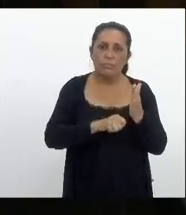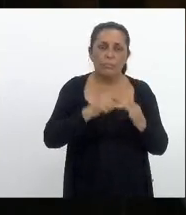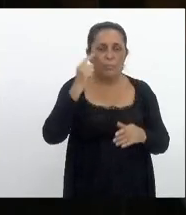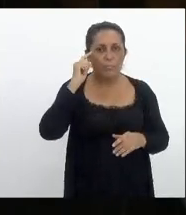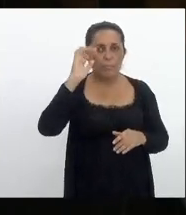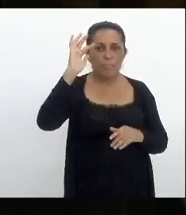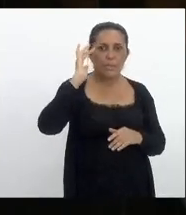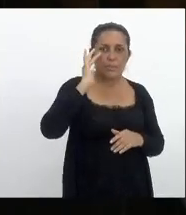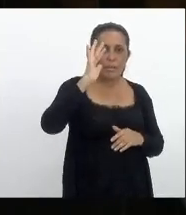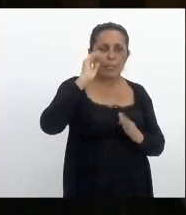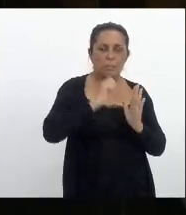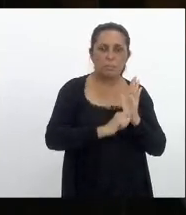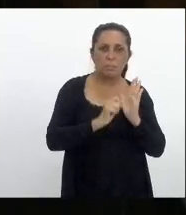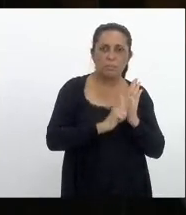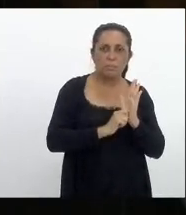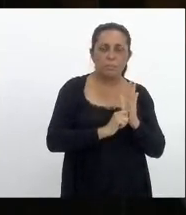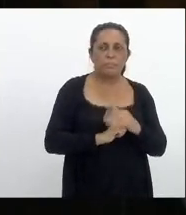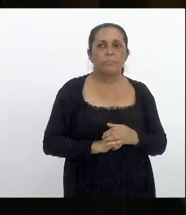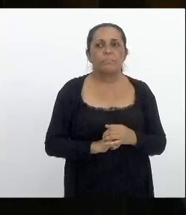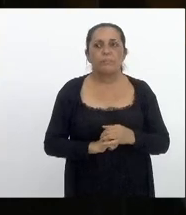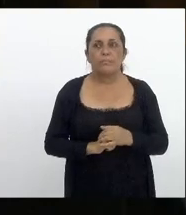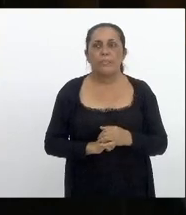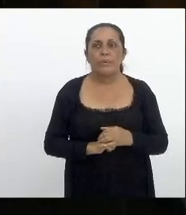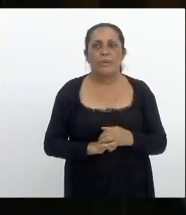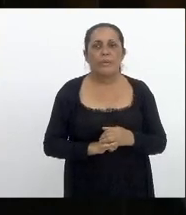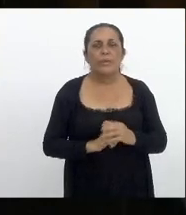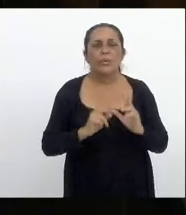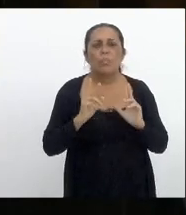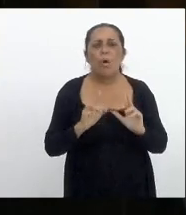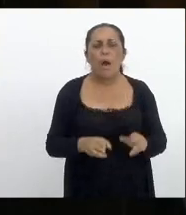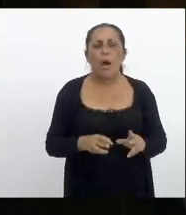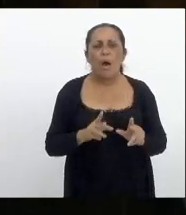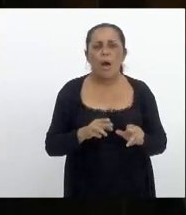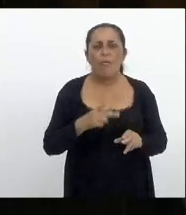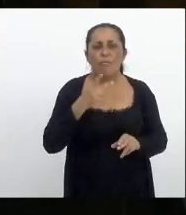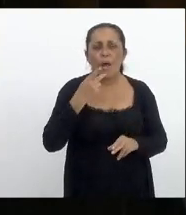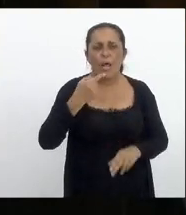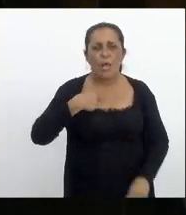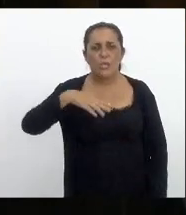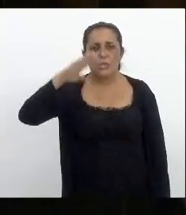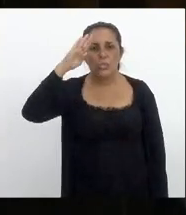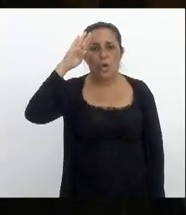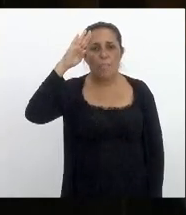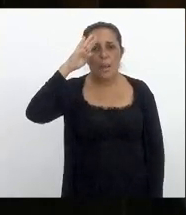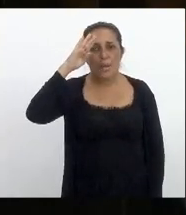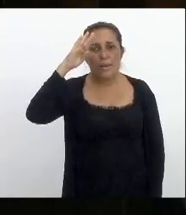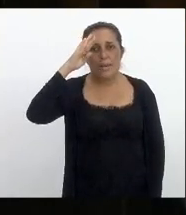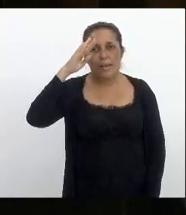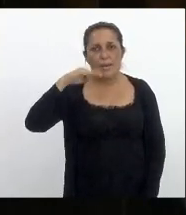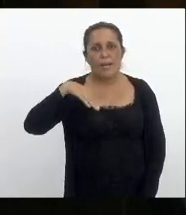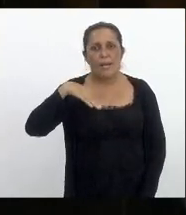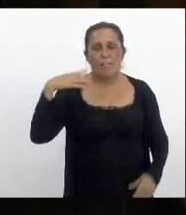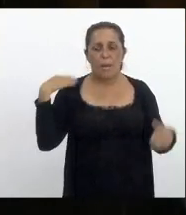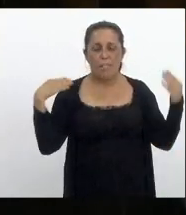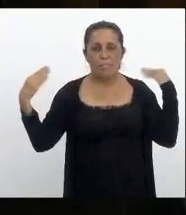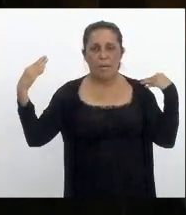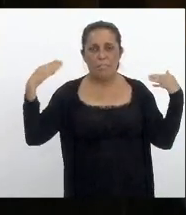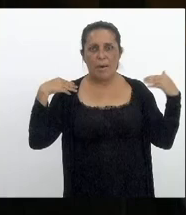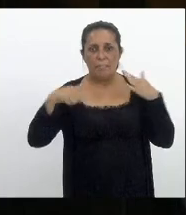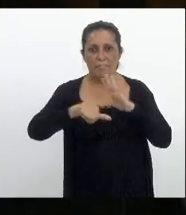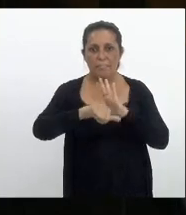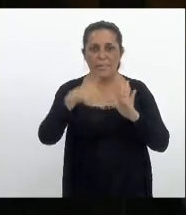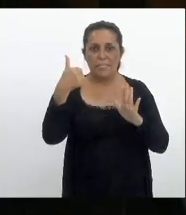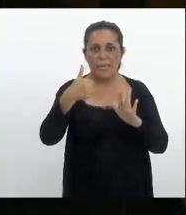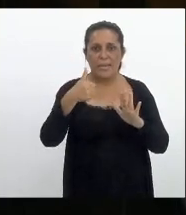pensamentos e como um ditado muito certo sou marinheira de primeira viagem então eu sei que eu tenho